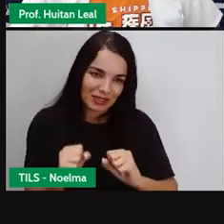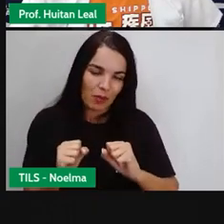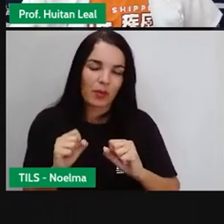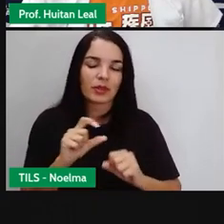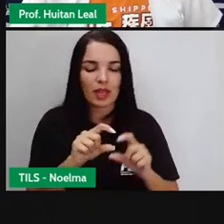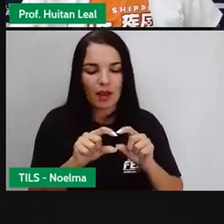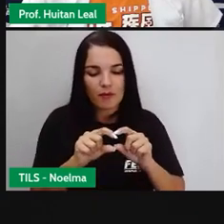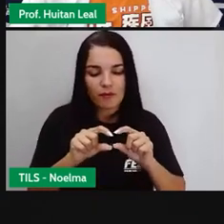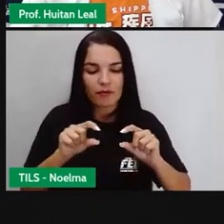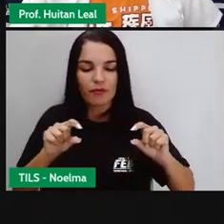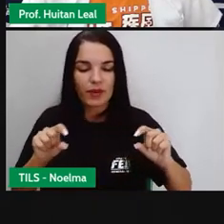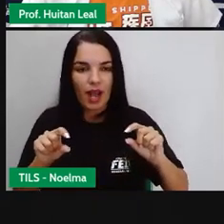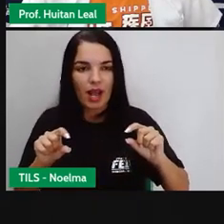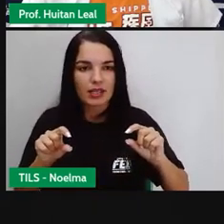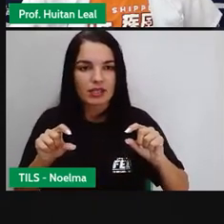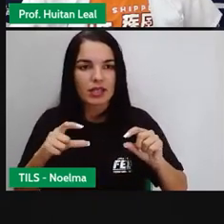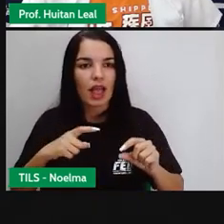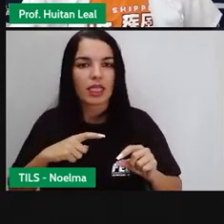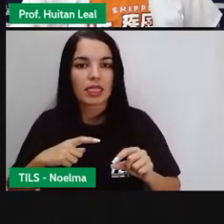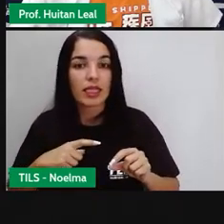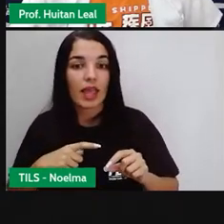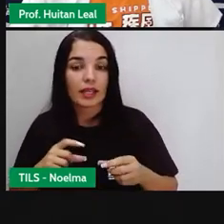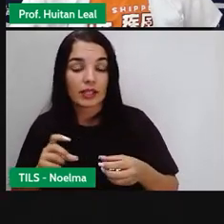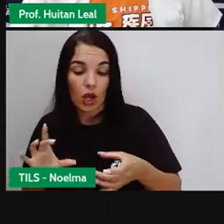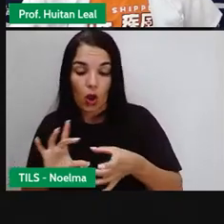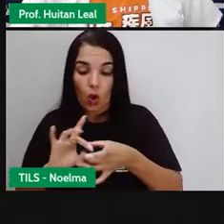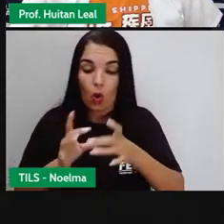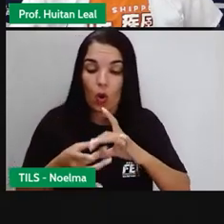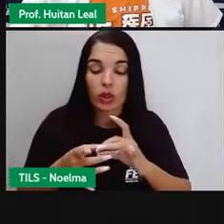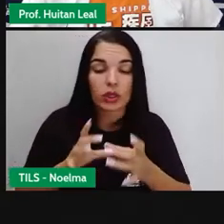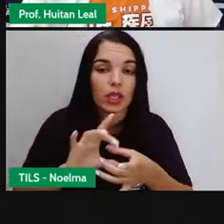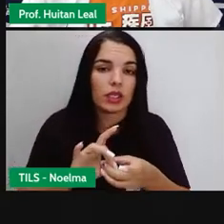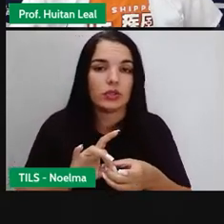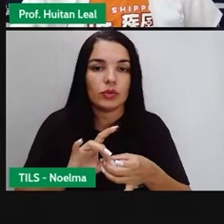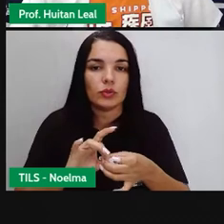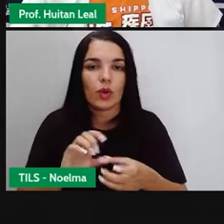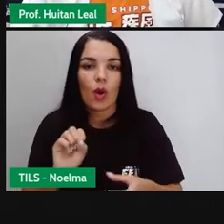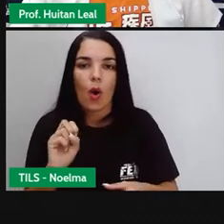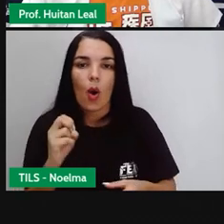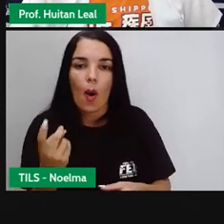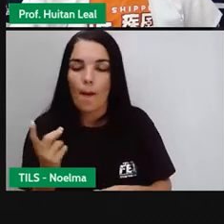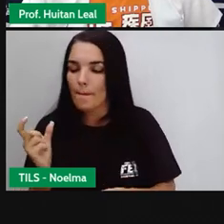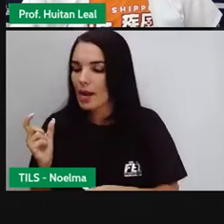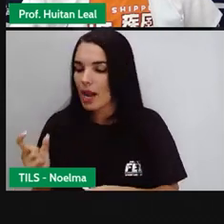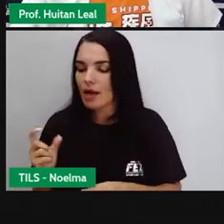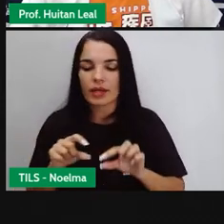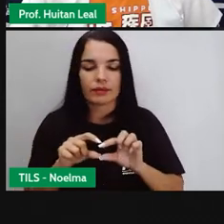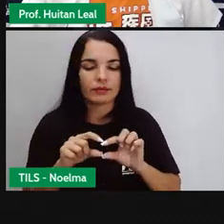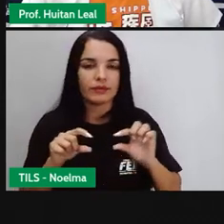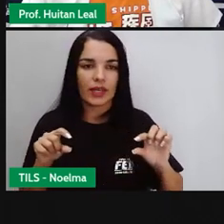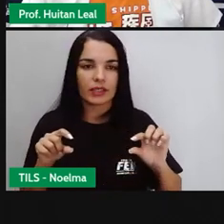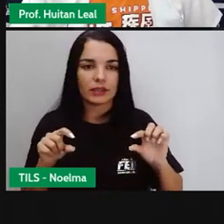de contexto, frase de situação ou palavra-frase.